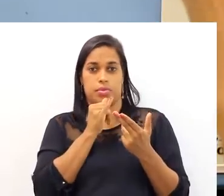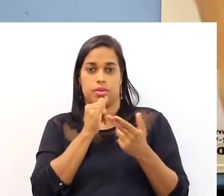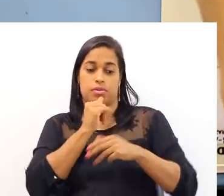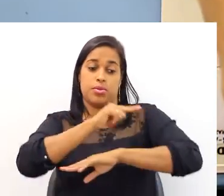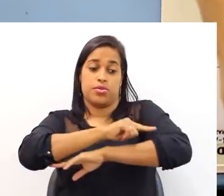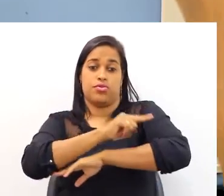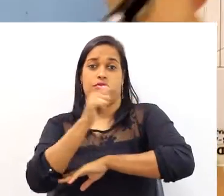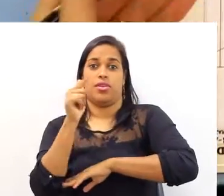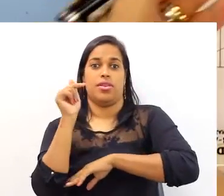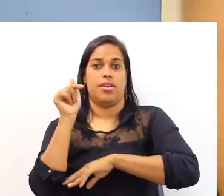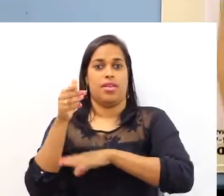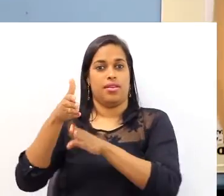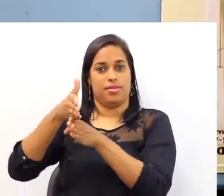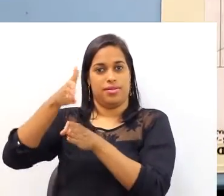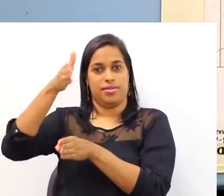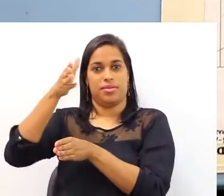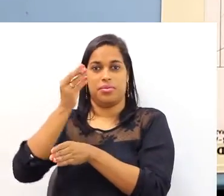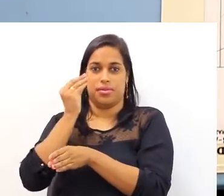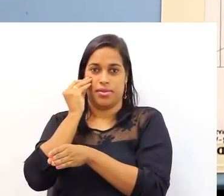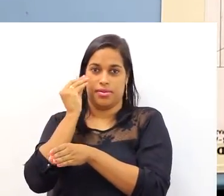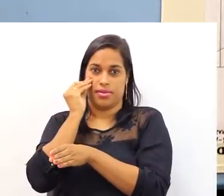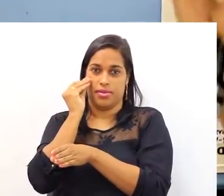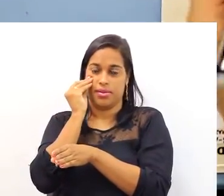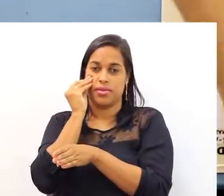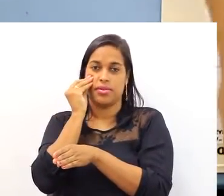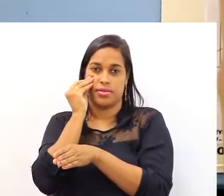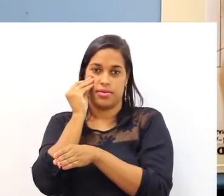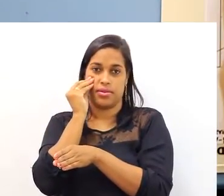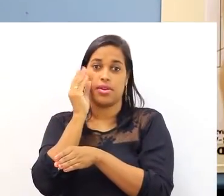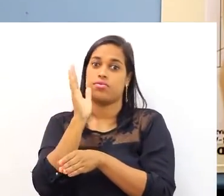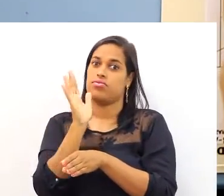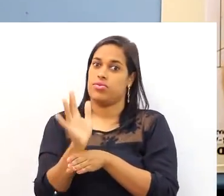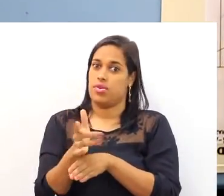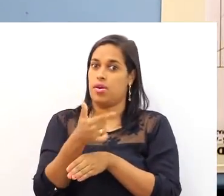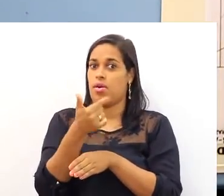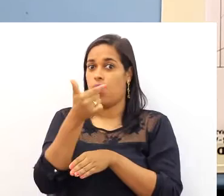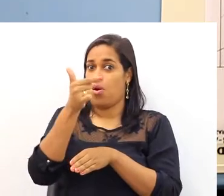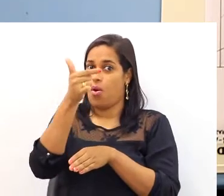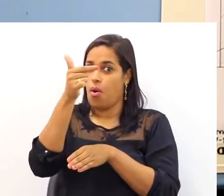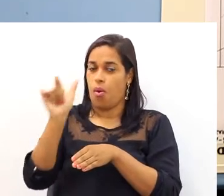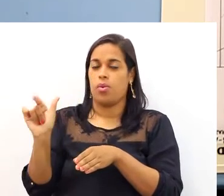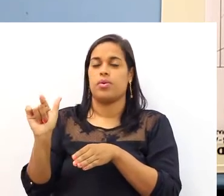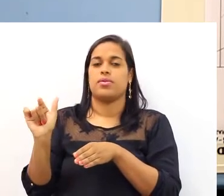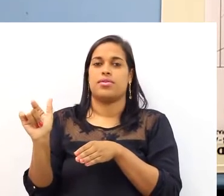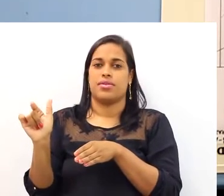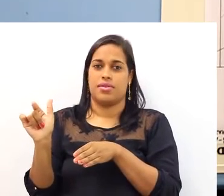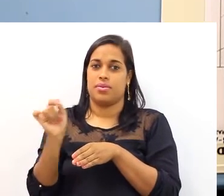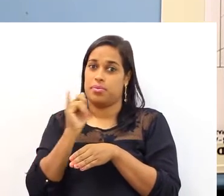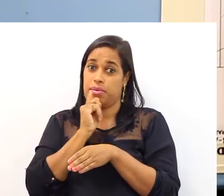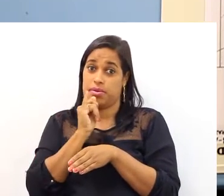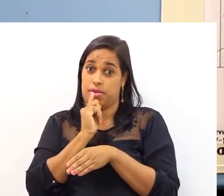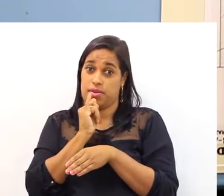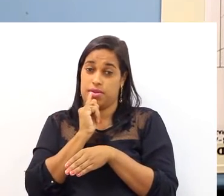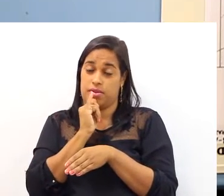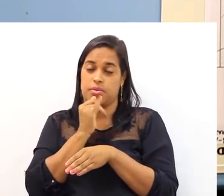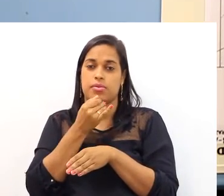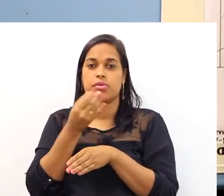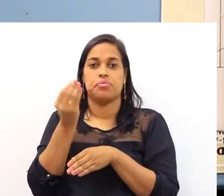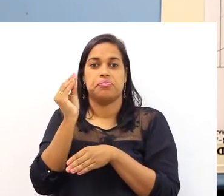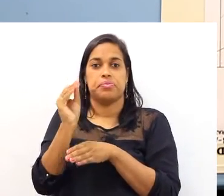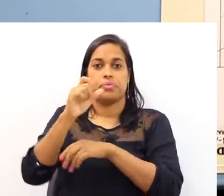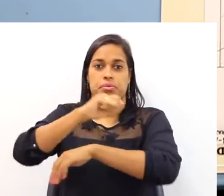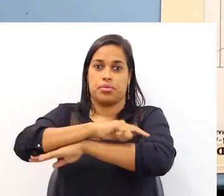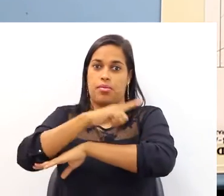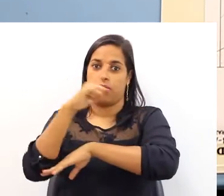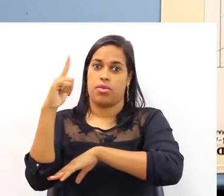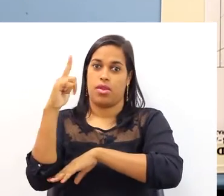janela nesta parede que está em perspectiva, aí já seria uma outra coisa. Por exemplo, vou inserir uma janela aqui,